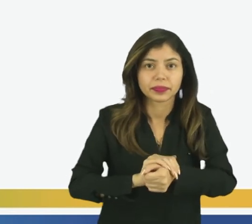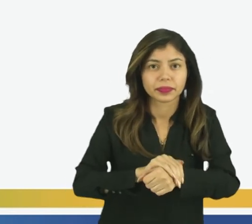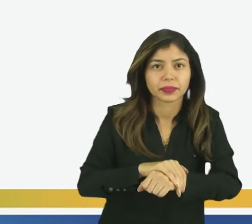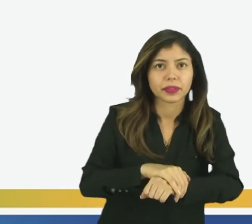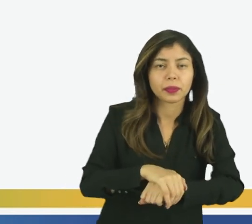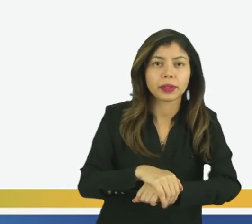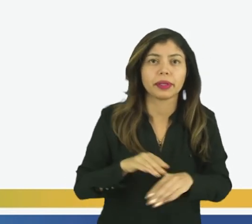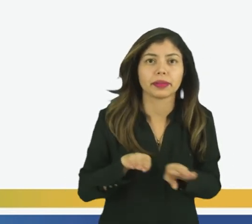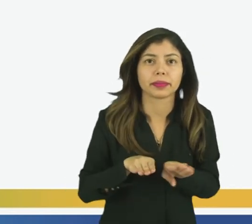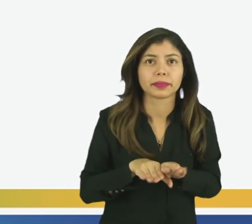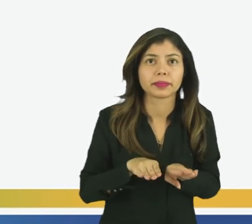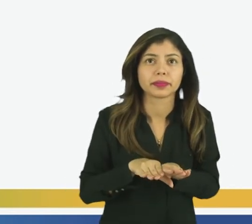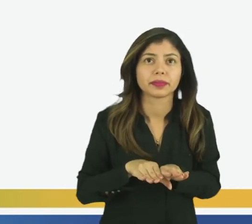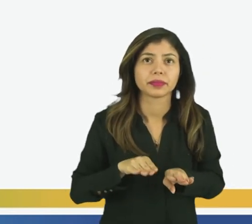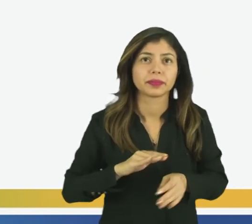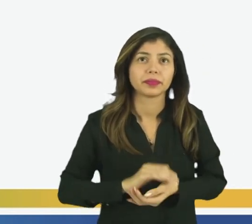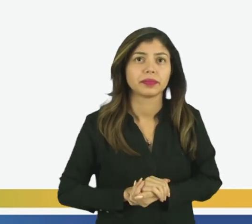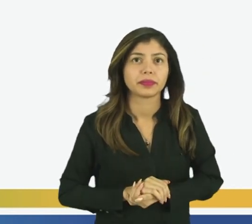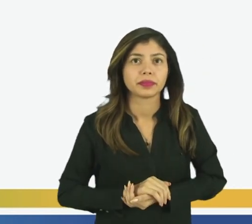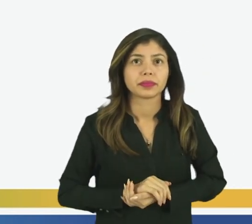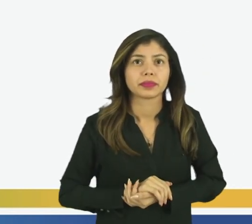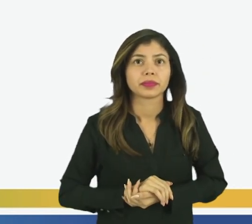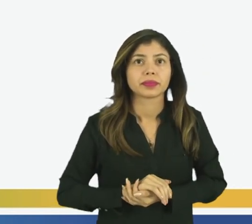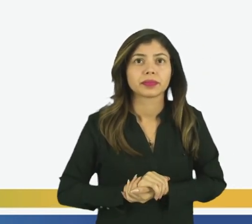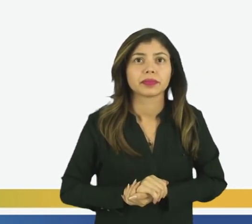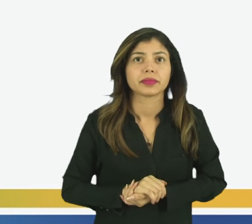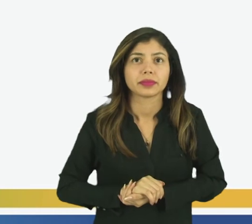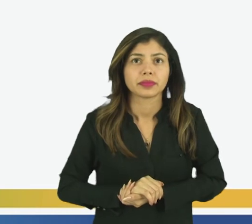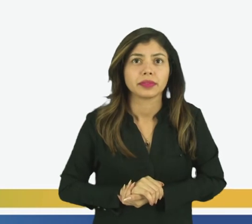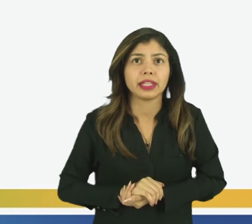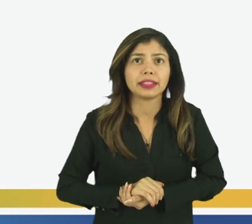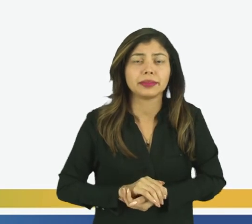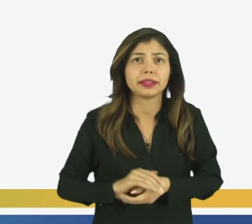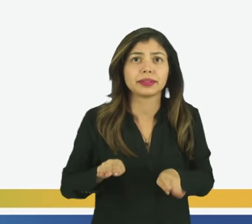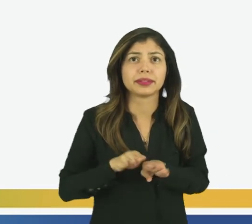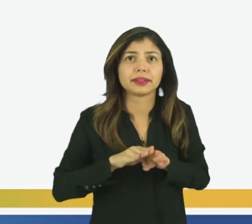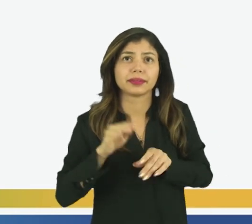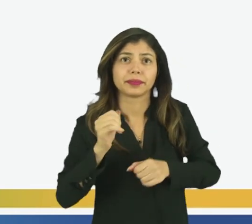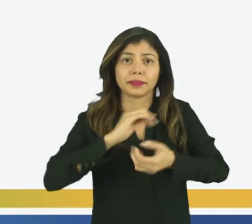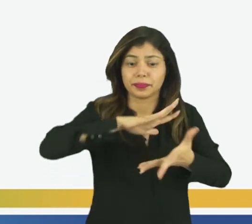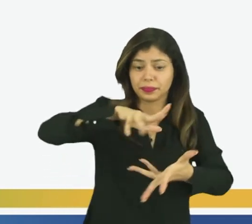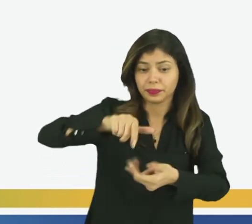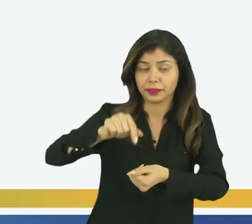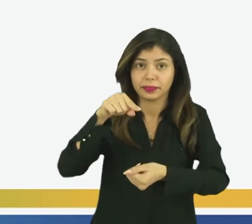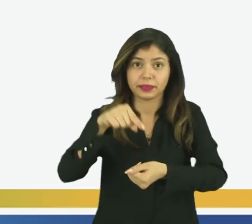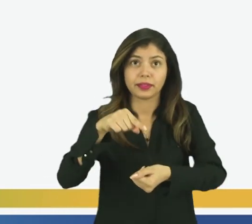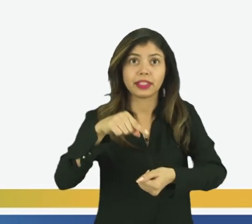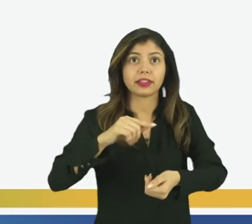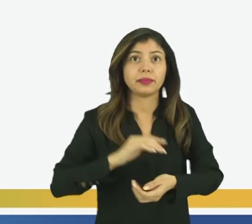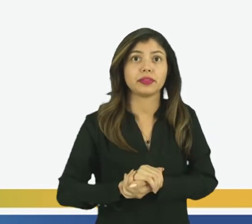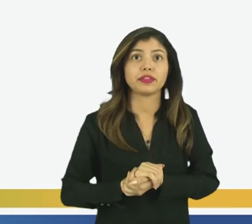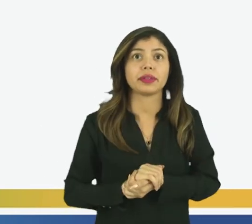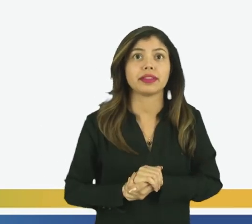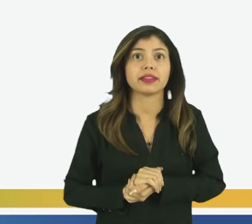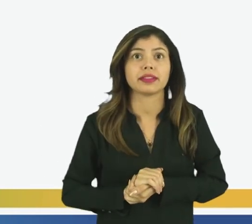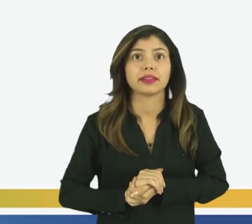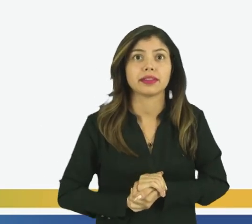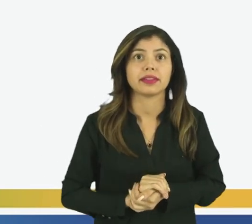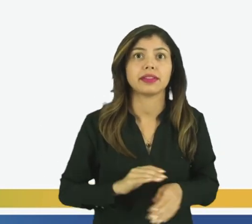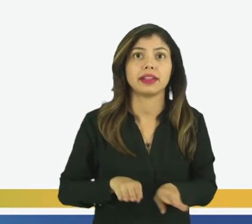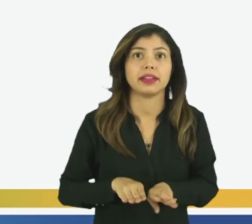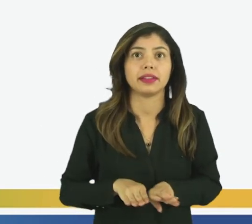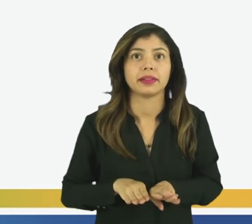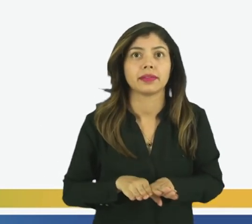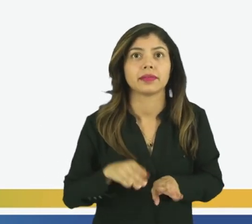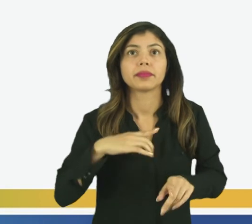É... hum... Boa noite! Deixa eu apresentar para vocês, esta é a Terra. Oi! Não disse?